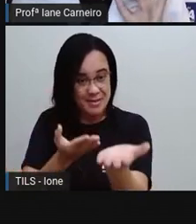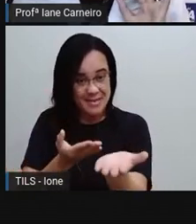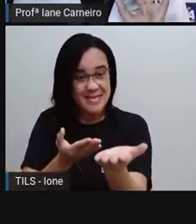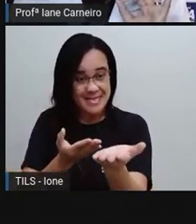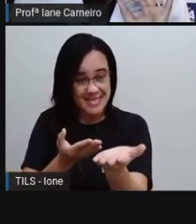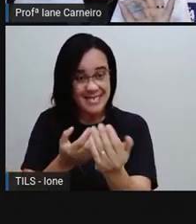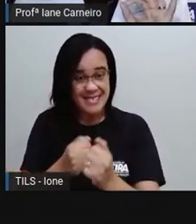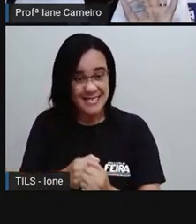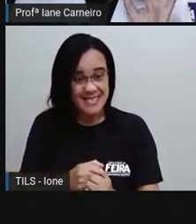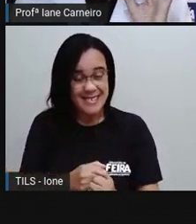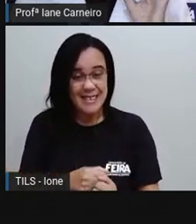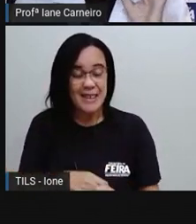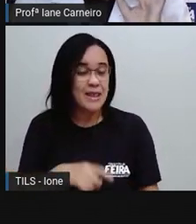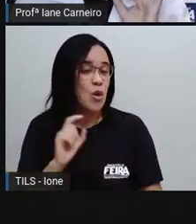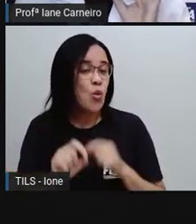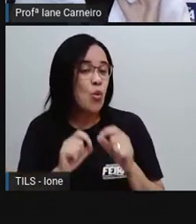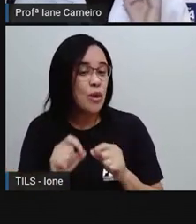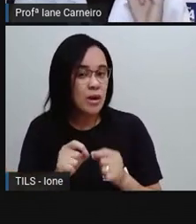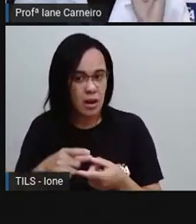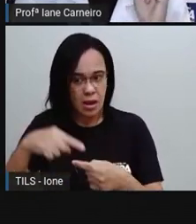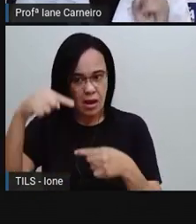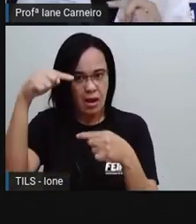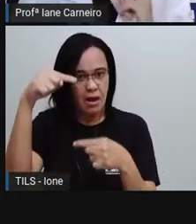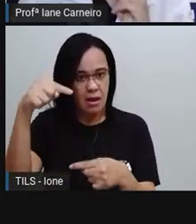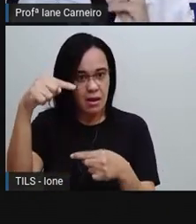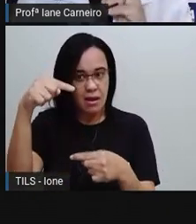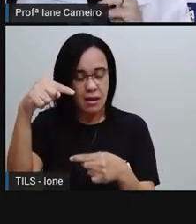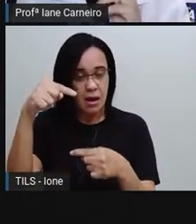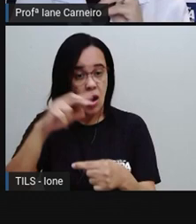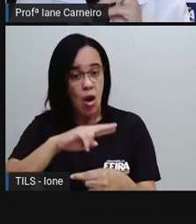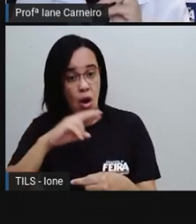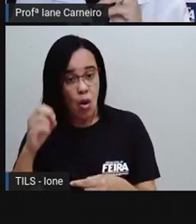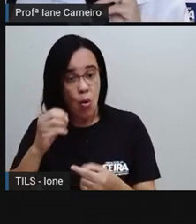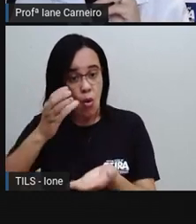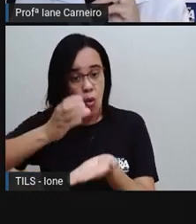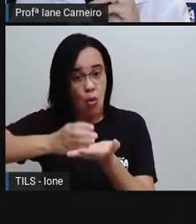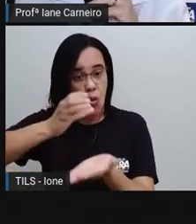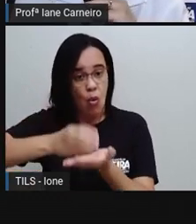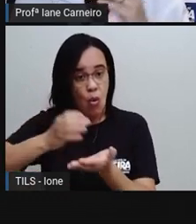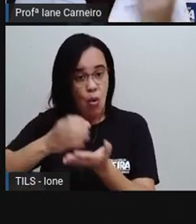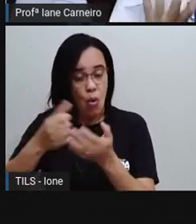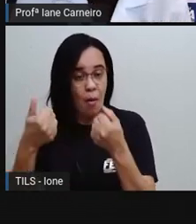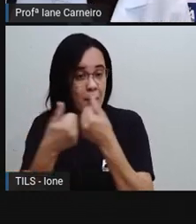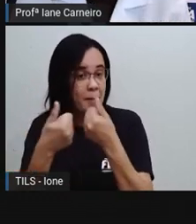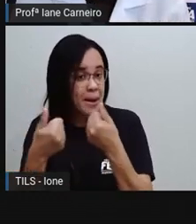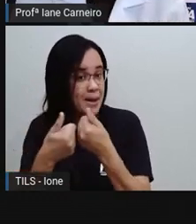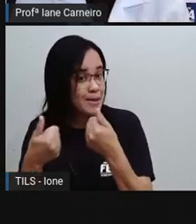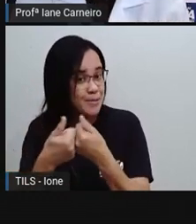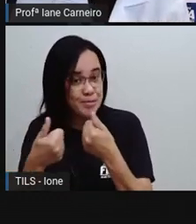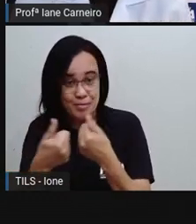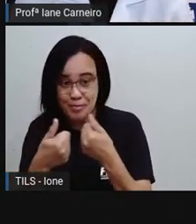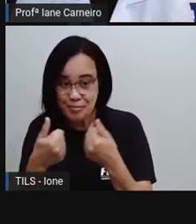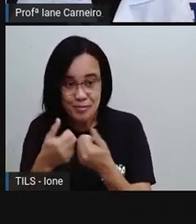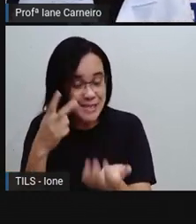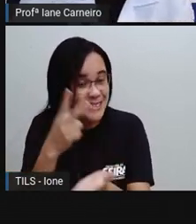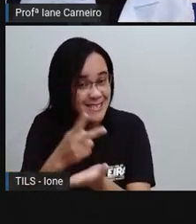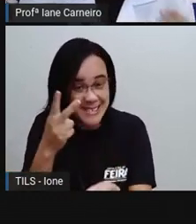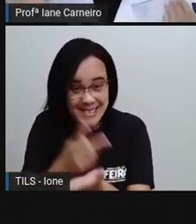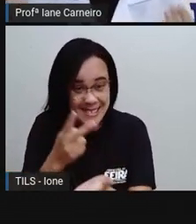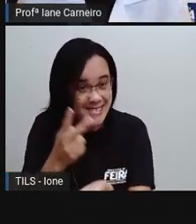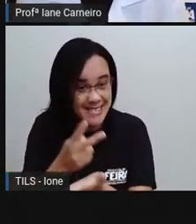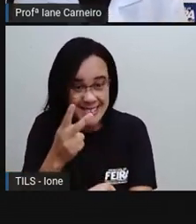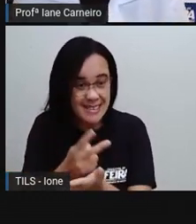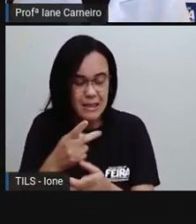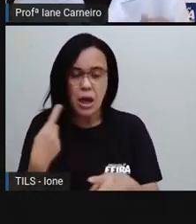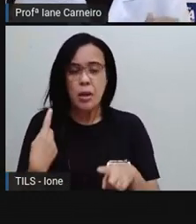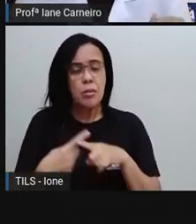Deixe sempre uma garrafinha ou copo de água perto de você. Então, por que isso, né? Porque se